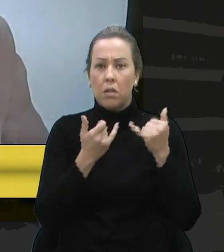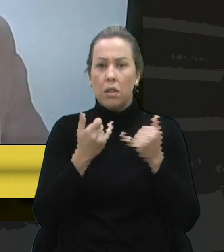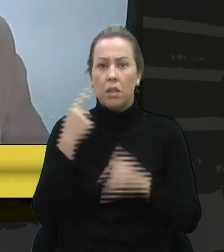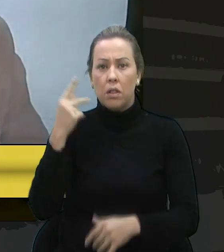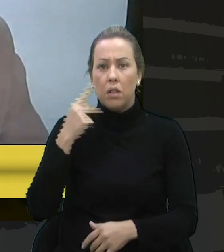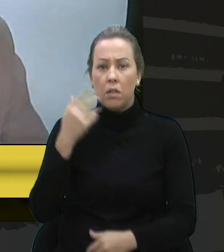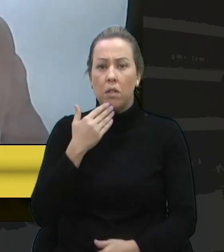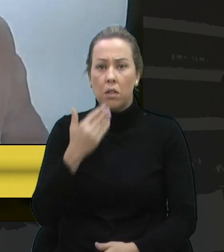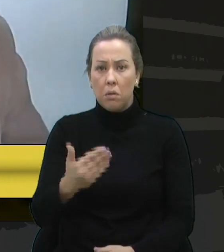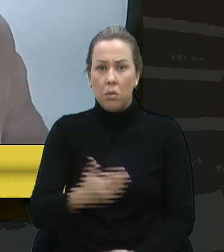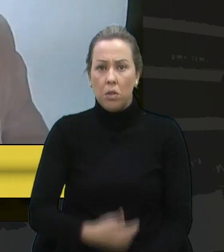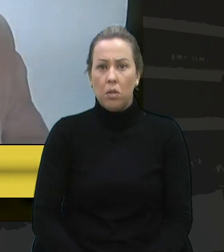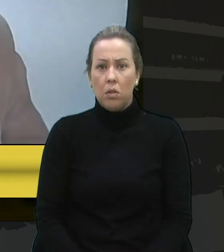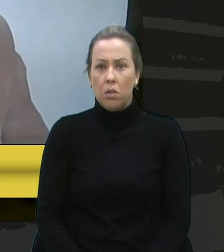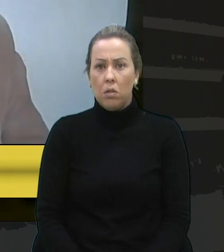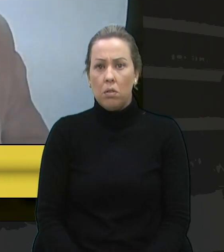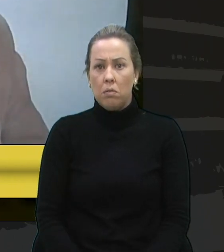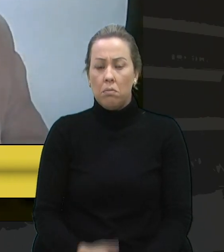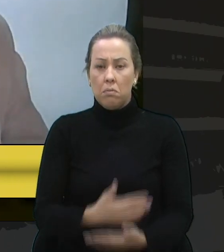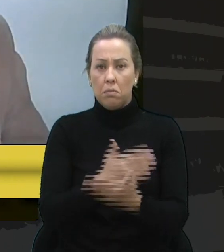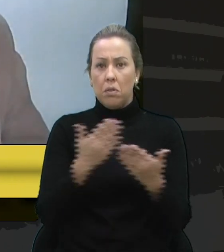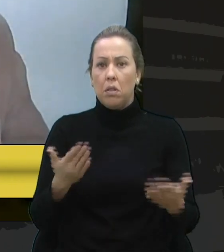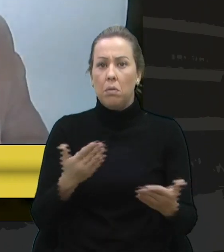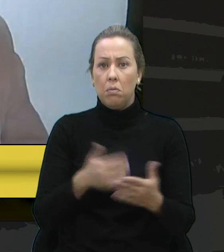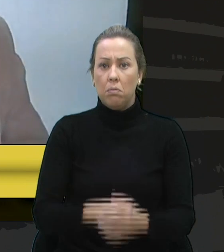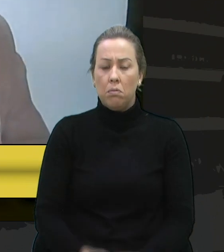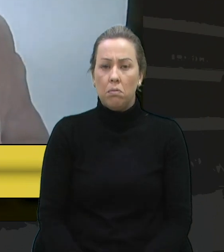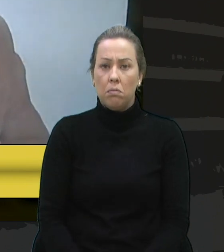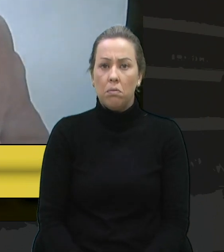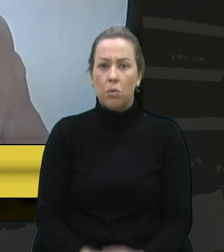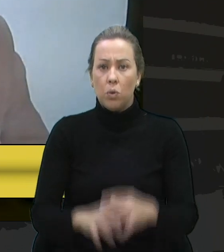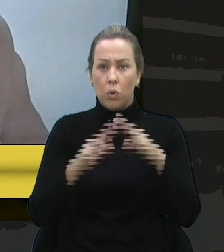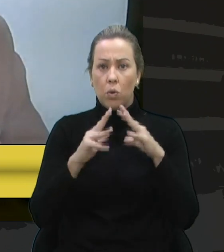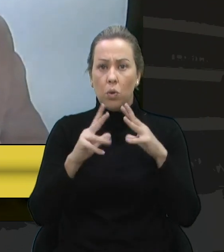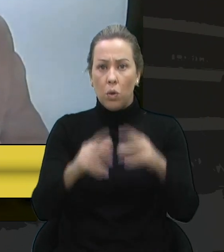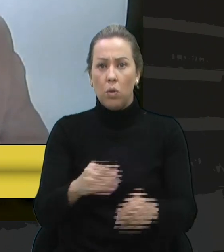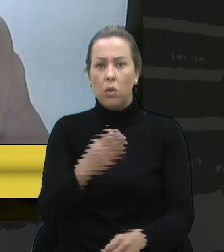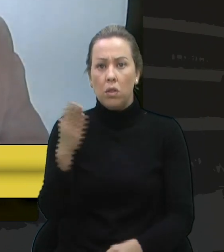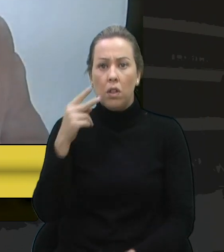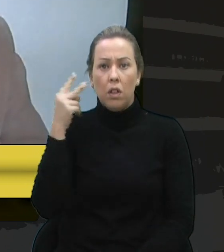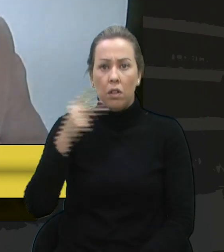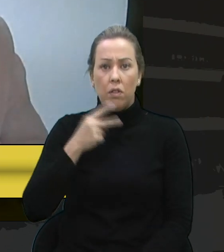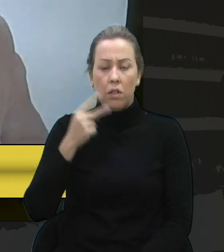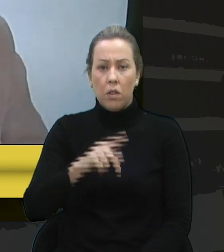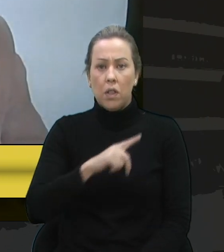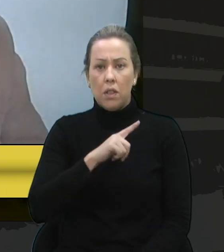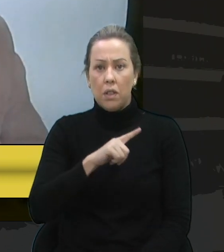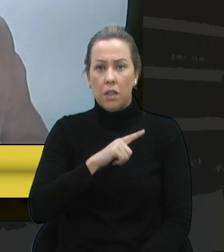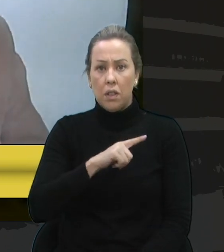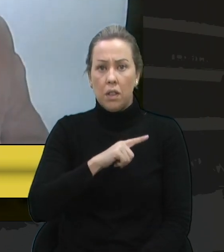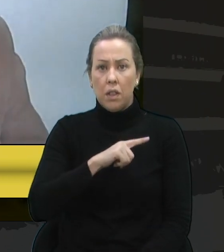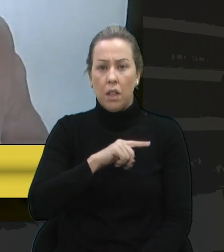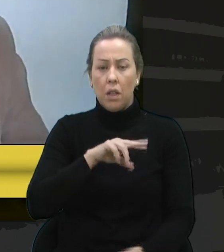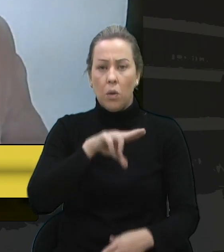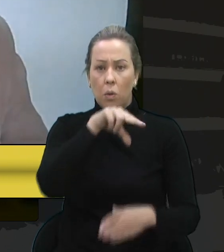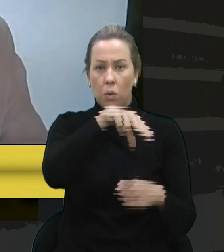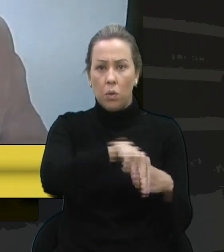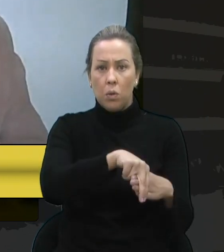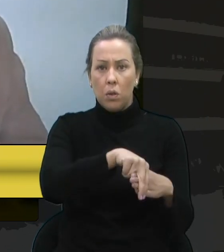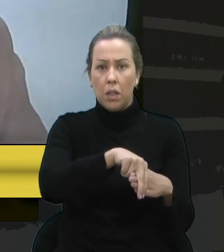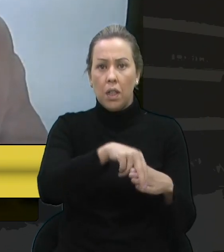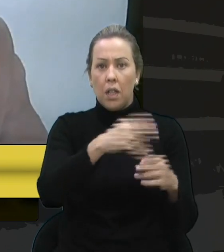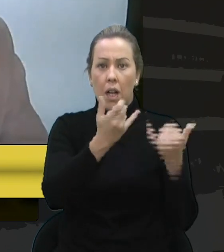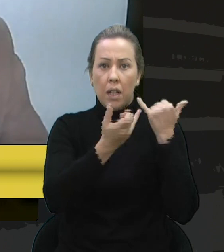pediu. Então, e todos os vereadores irão receber o arquivo das